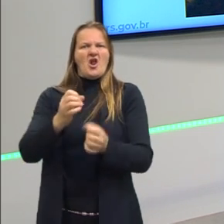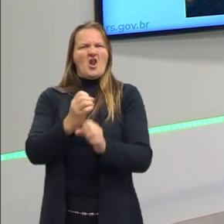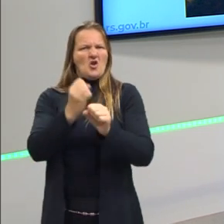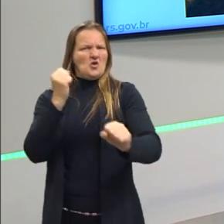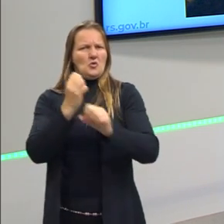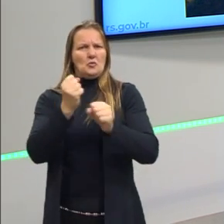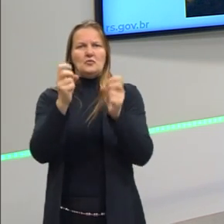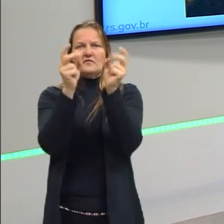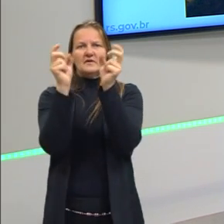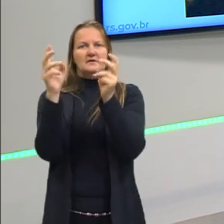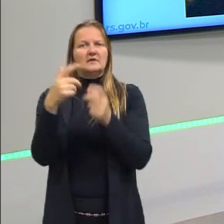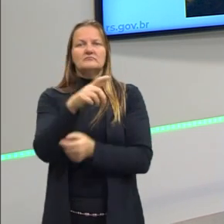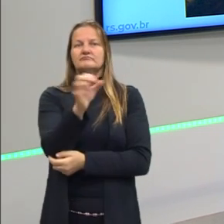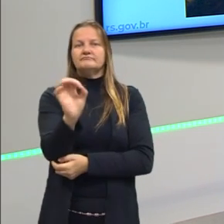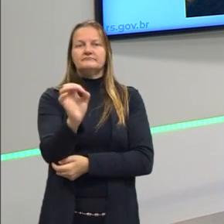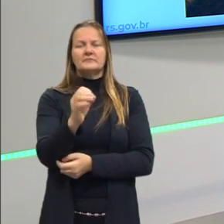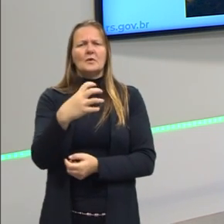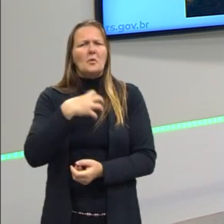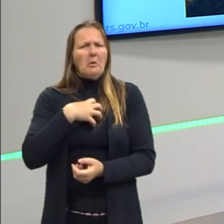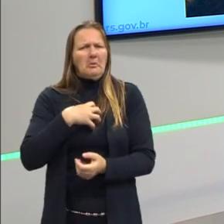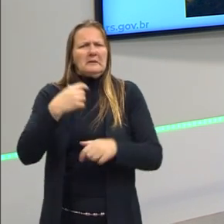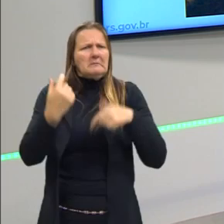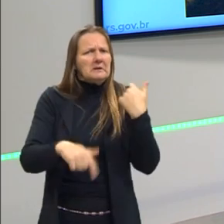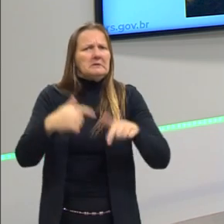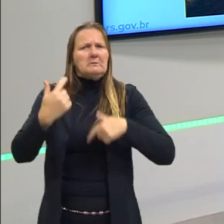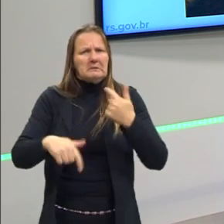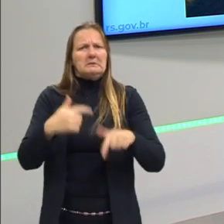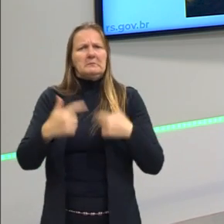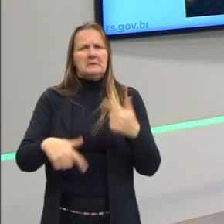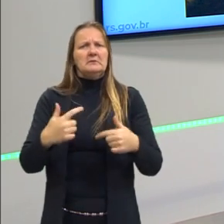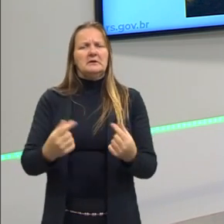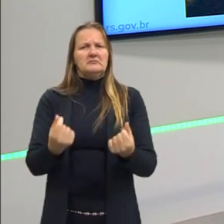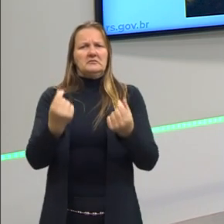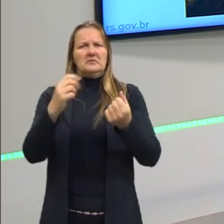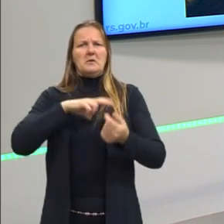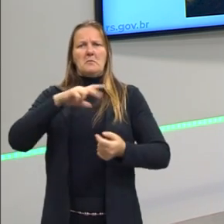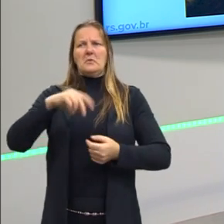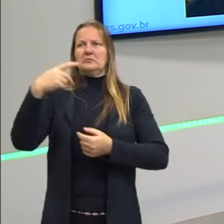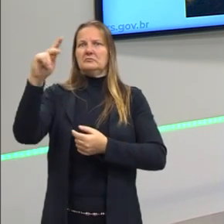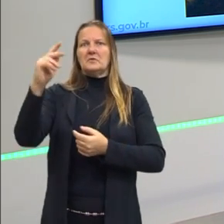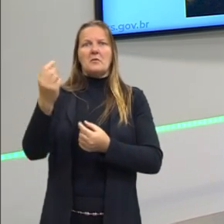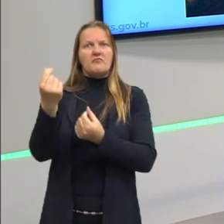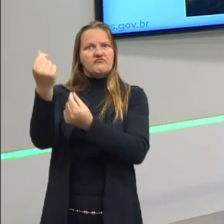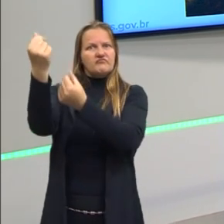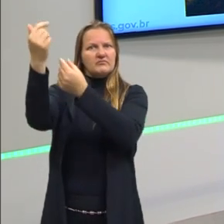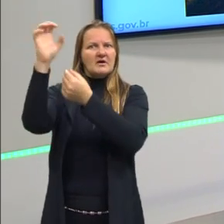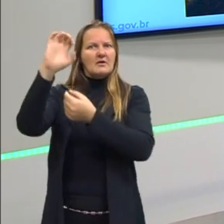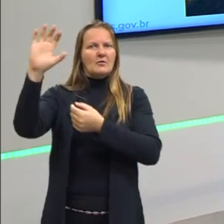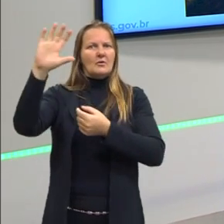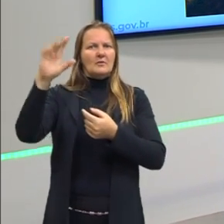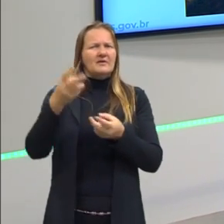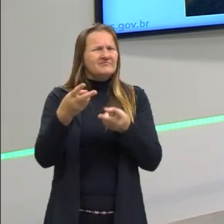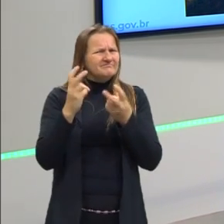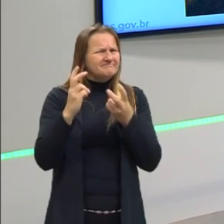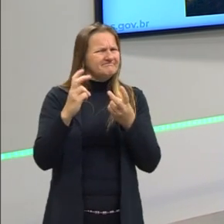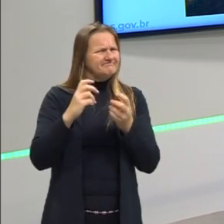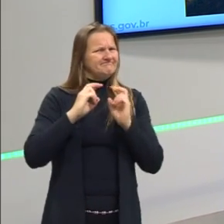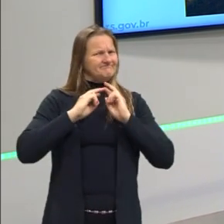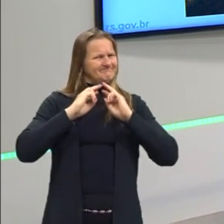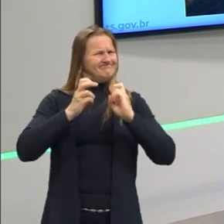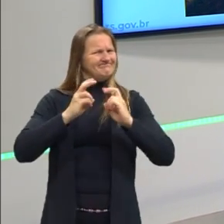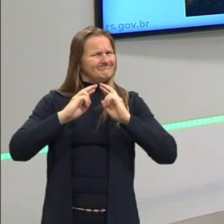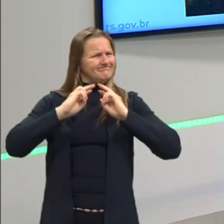para vender, e eles não viam sentido em trabalhar para enriquecer os portugueses. Então, eles começaram a perceber que estavam sendo